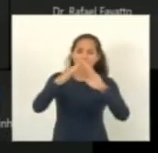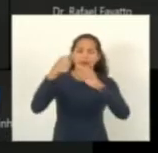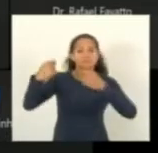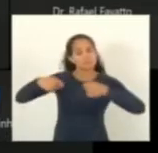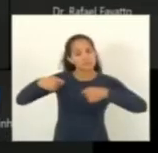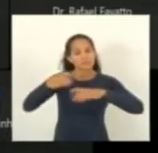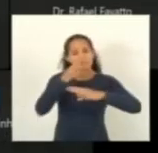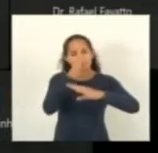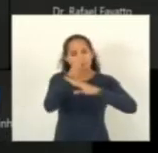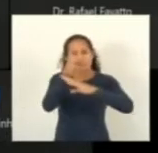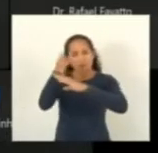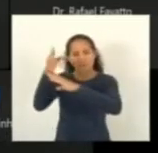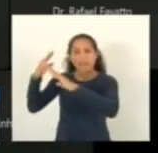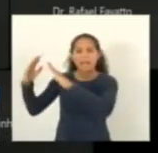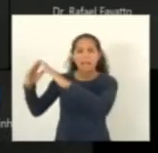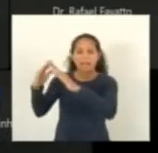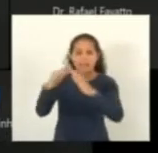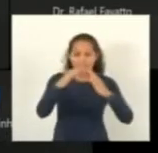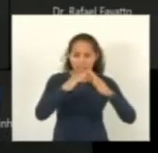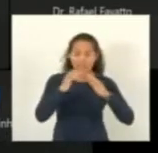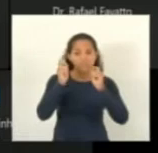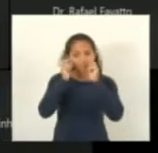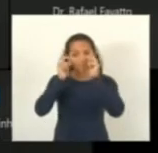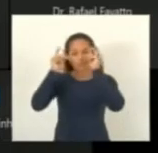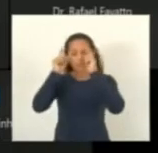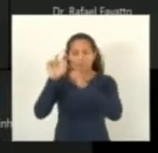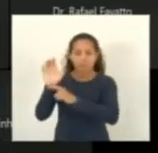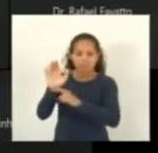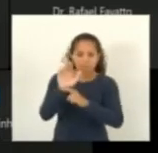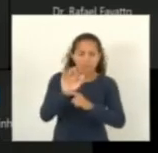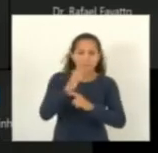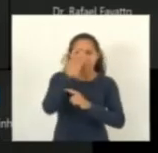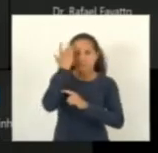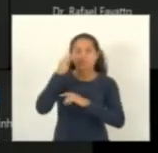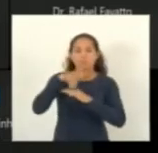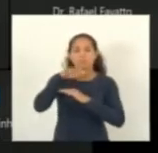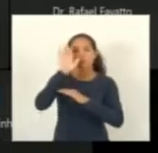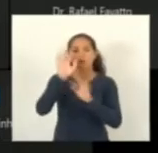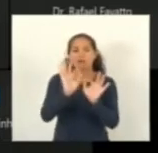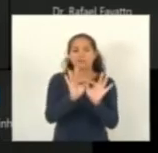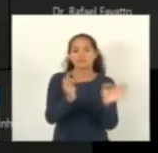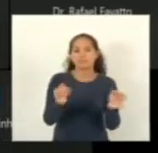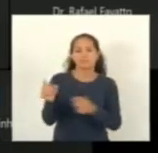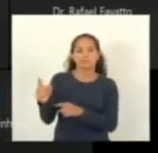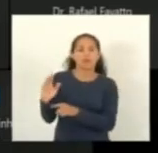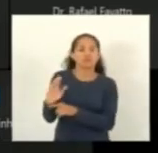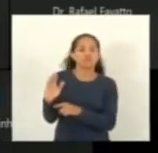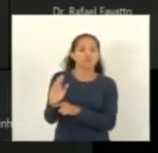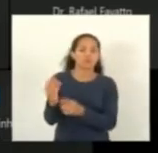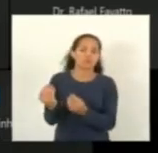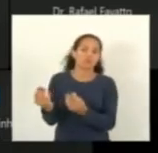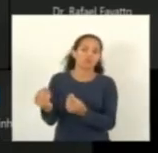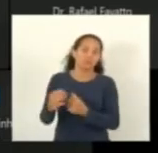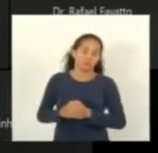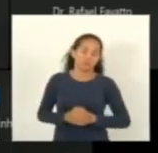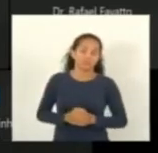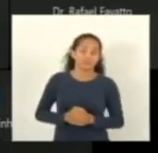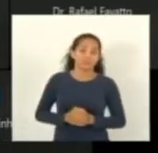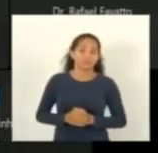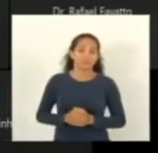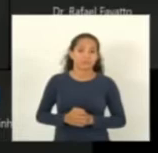necessário sempre atento aí as necessidades e as pessoas mais humildes mas um ilustre filho que hoje também